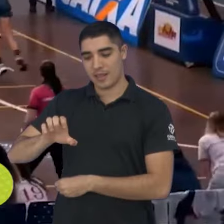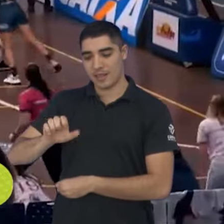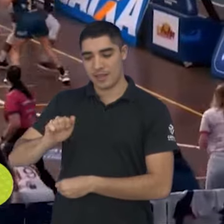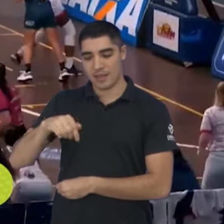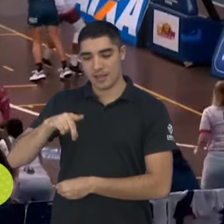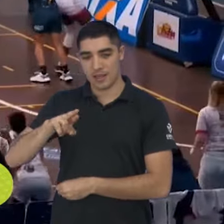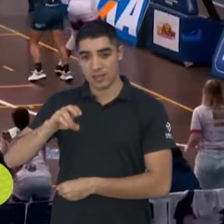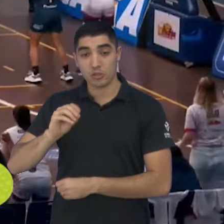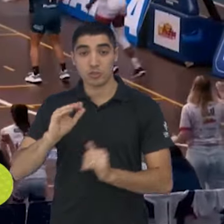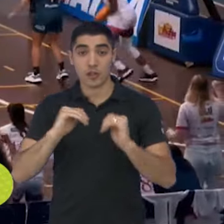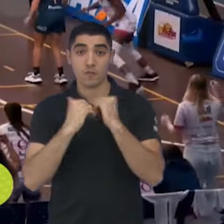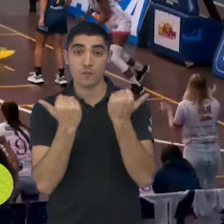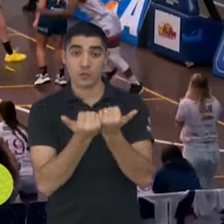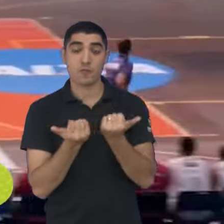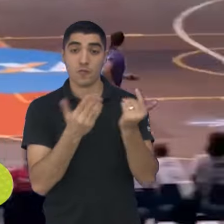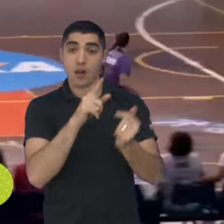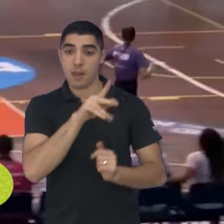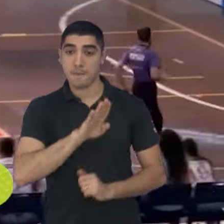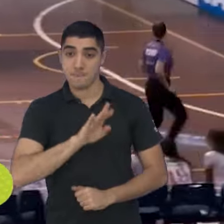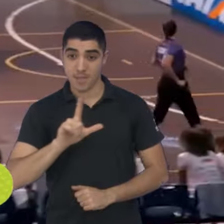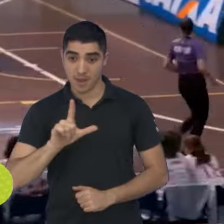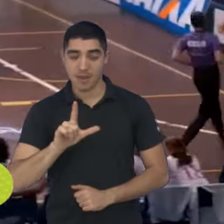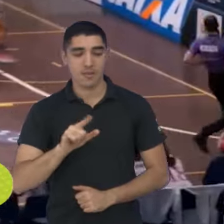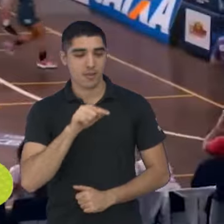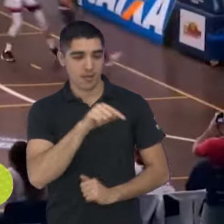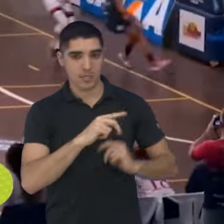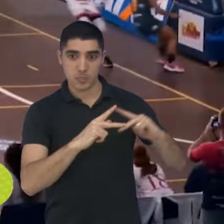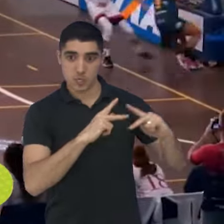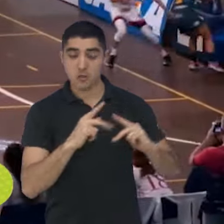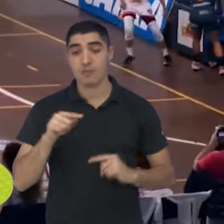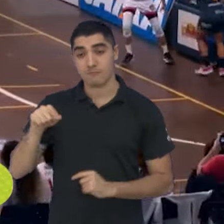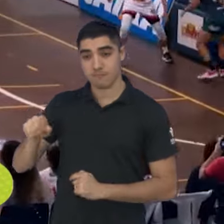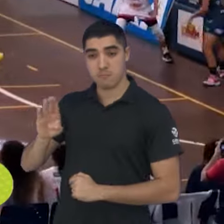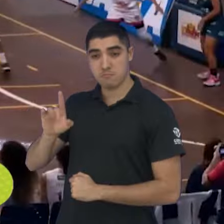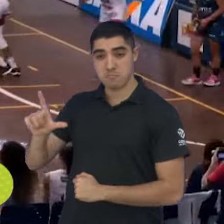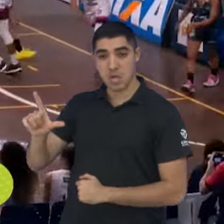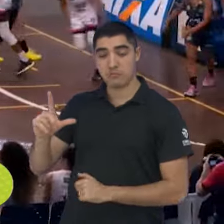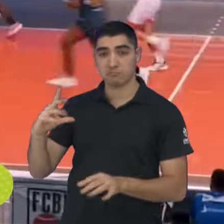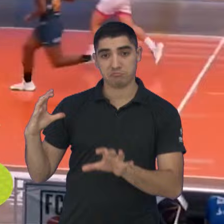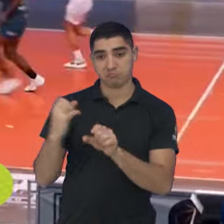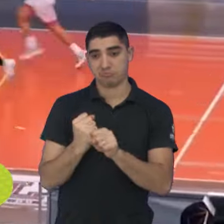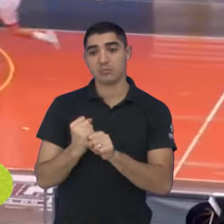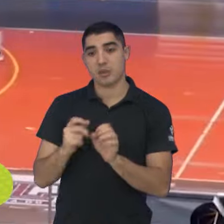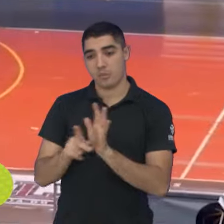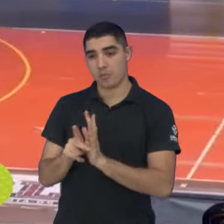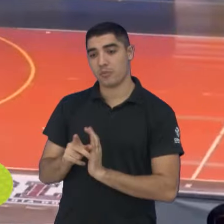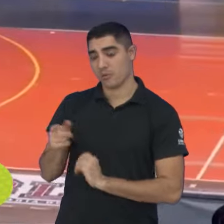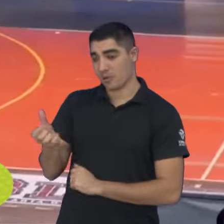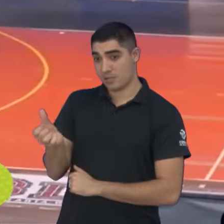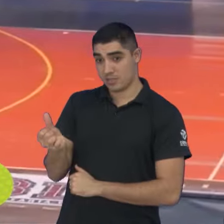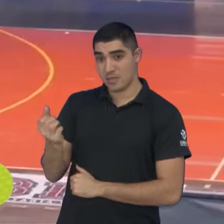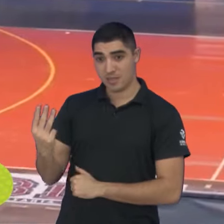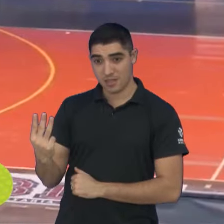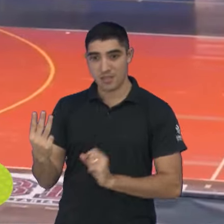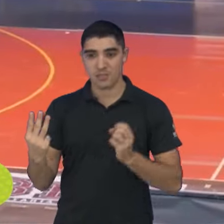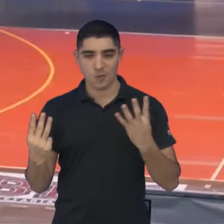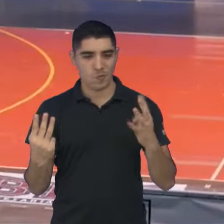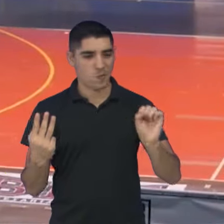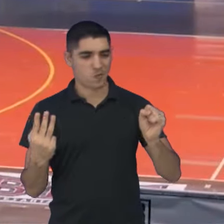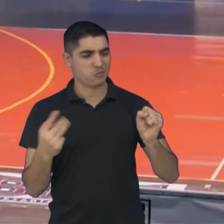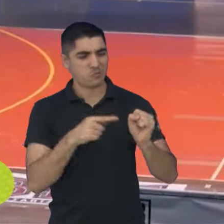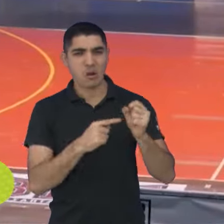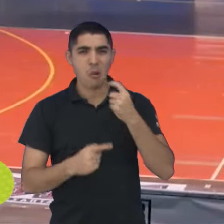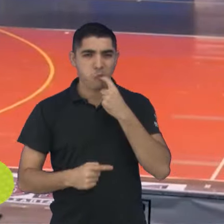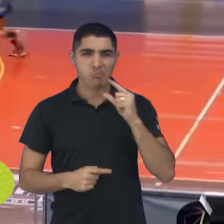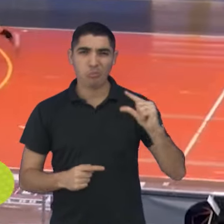o ginásio Galegão, em Blumenau, pra enfrentar as donas da casa e foram superadas pelo placar de 63 a 48. Placar de Chupetim, hein? Essa